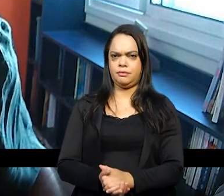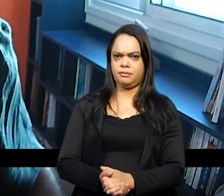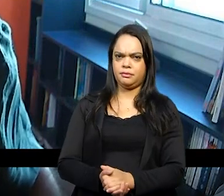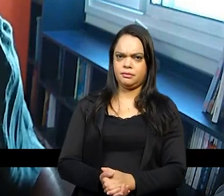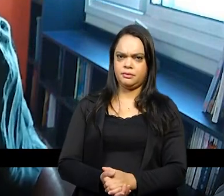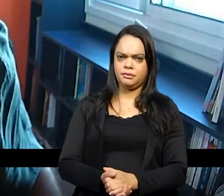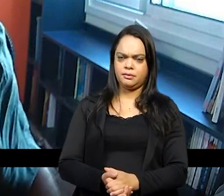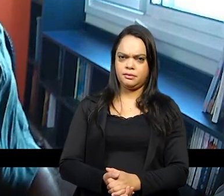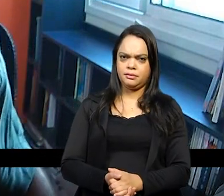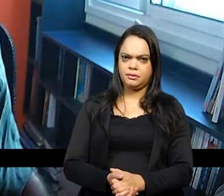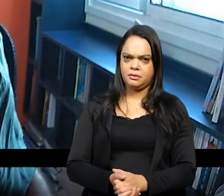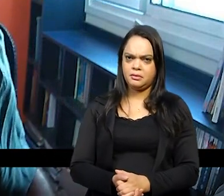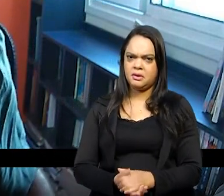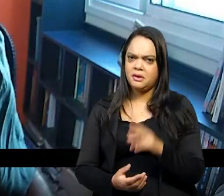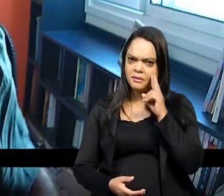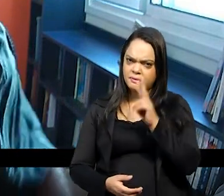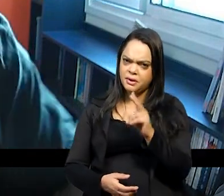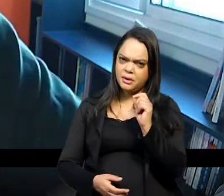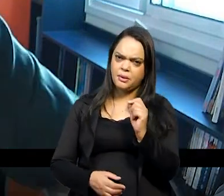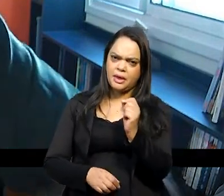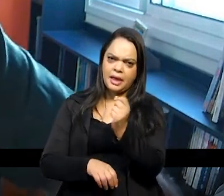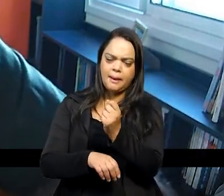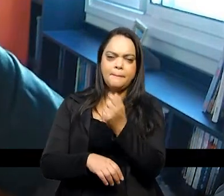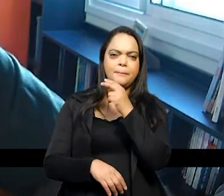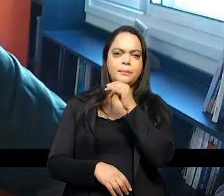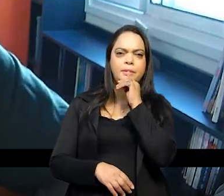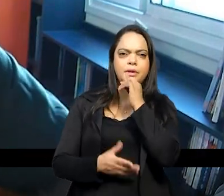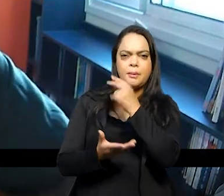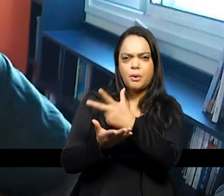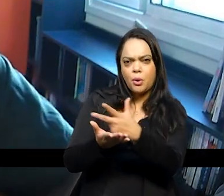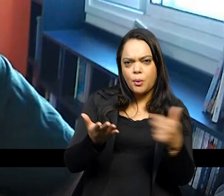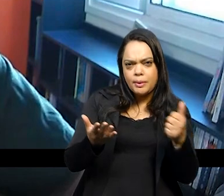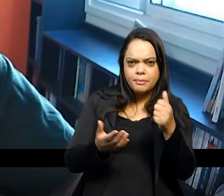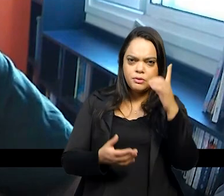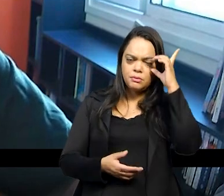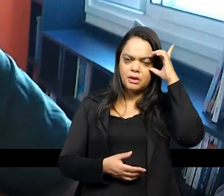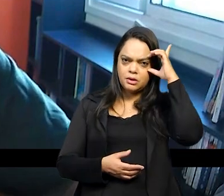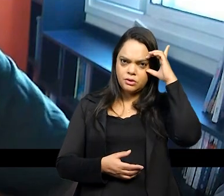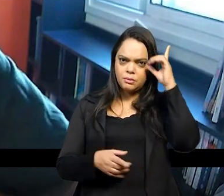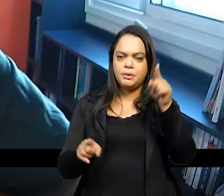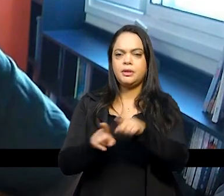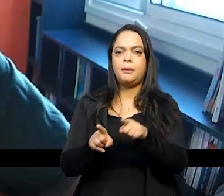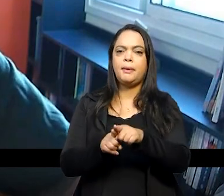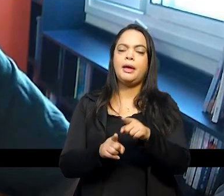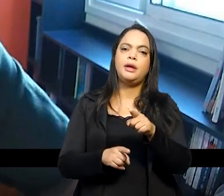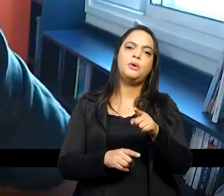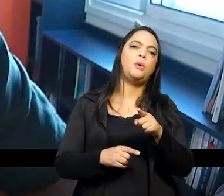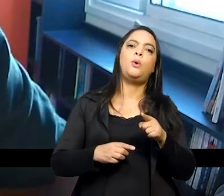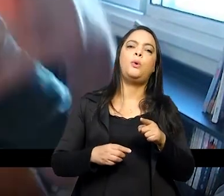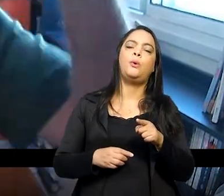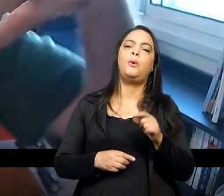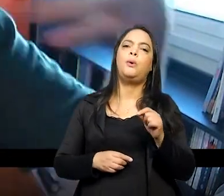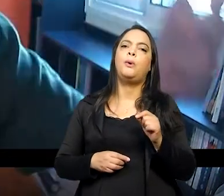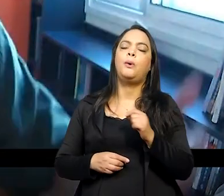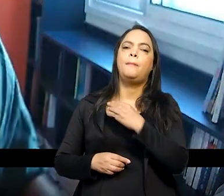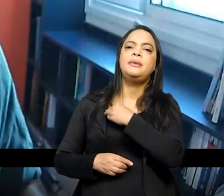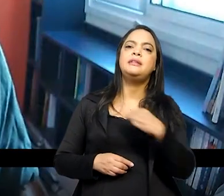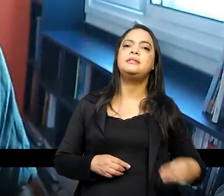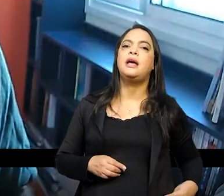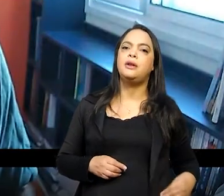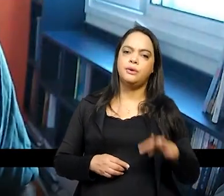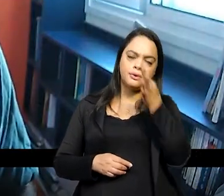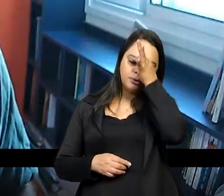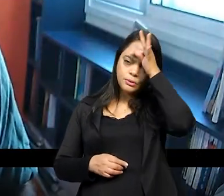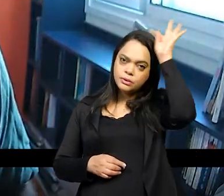assim que houve impeachment da Dilma primeiro ministério do Temer o governo durou poucos meses mas assim que enfim se